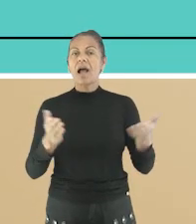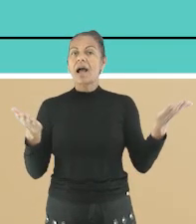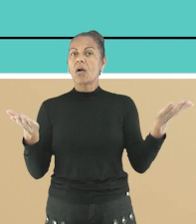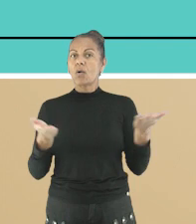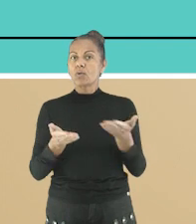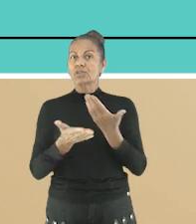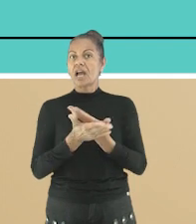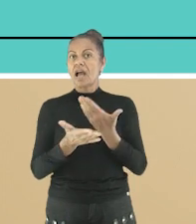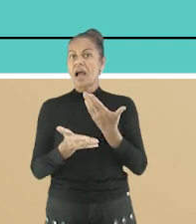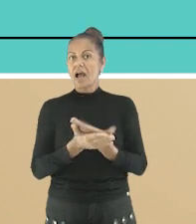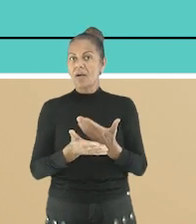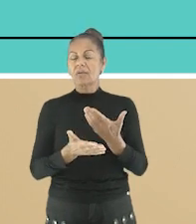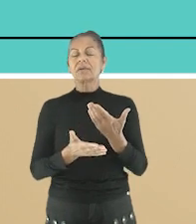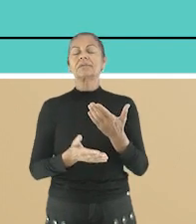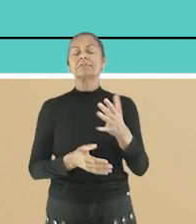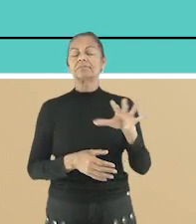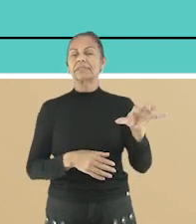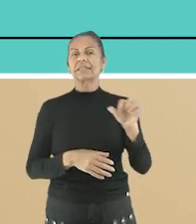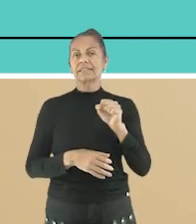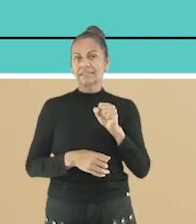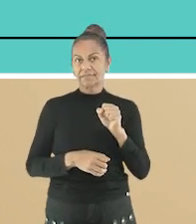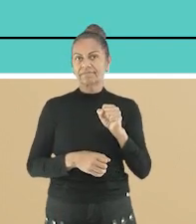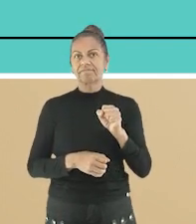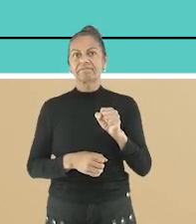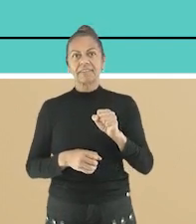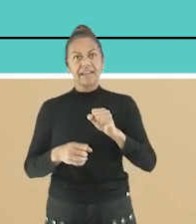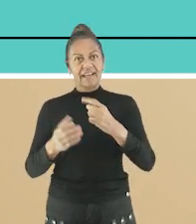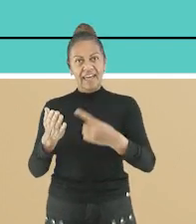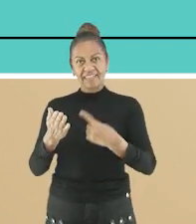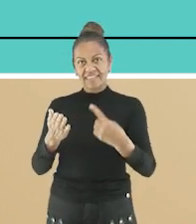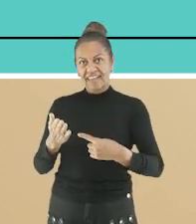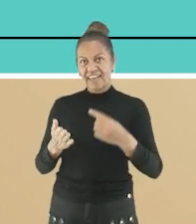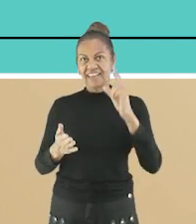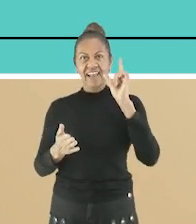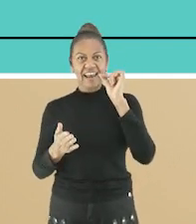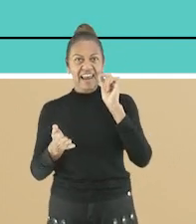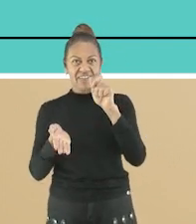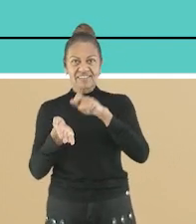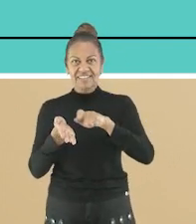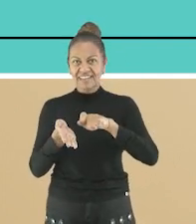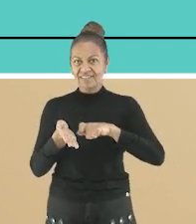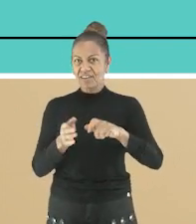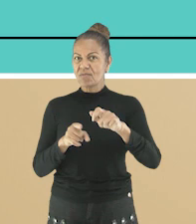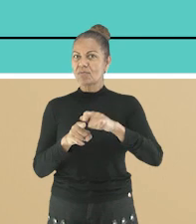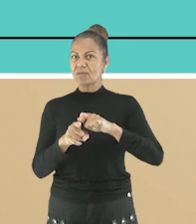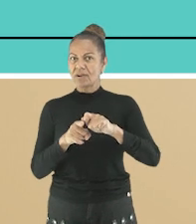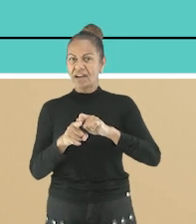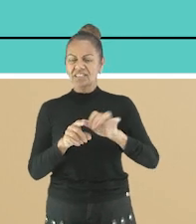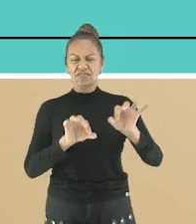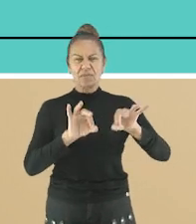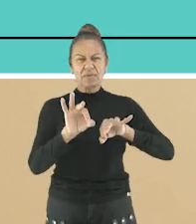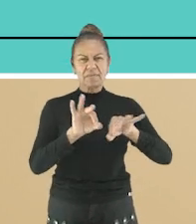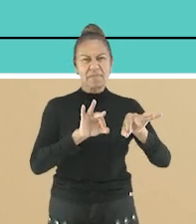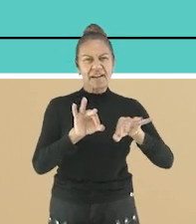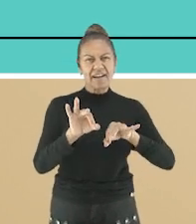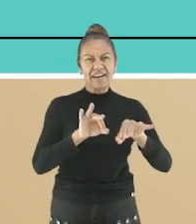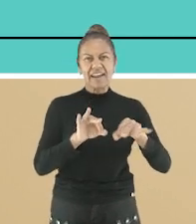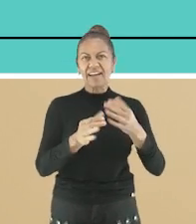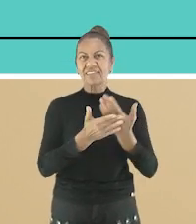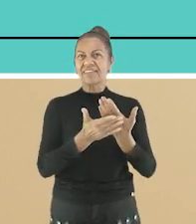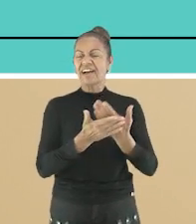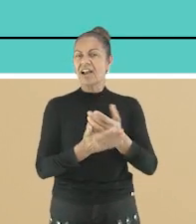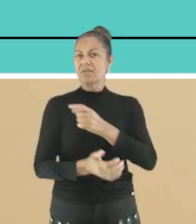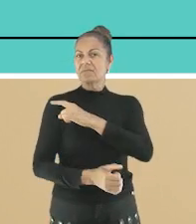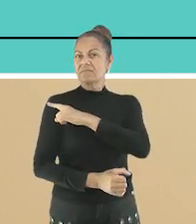peguem lápis de escrever, caderno e borracho. Esta aula foi preparada para os estudantes do 1º ao 3º anos do